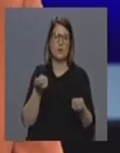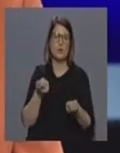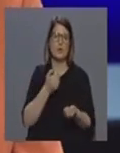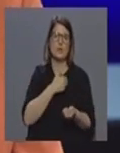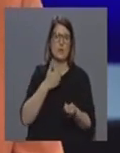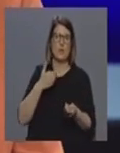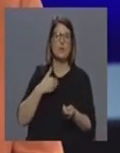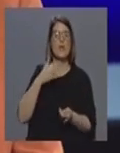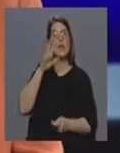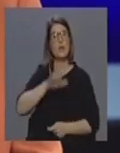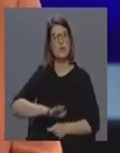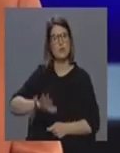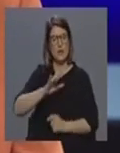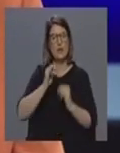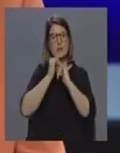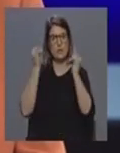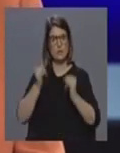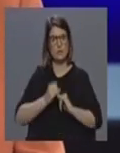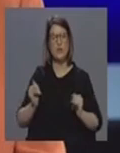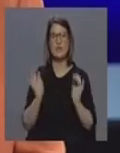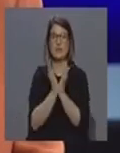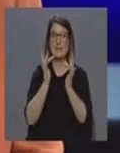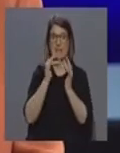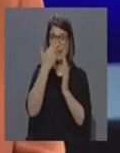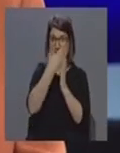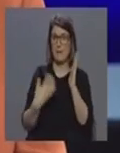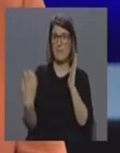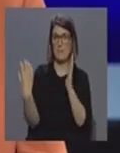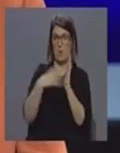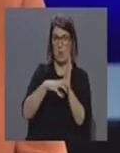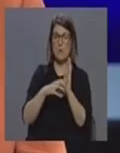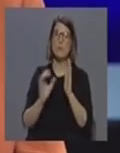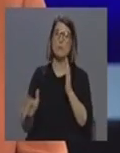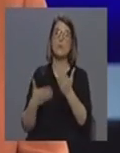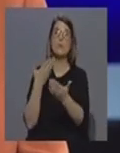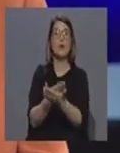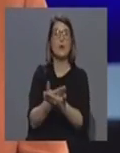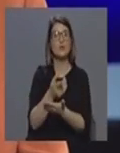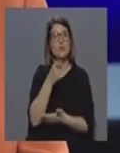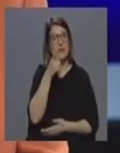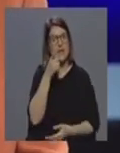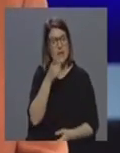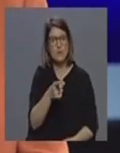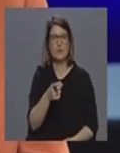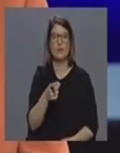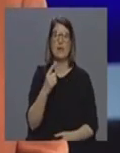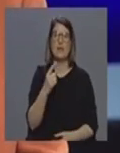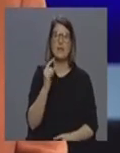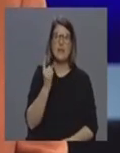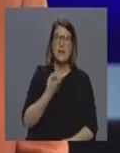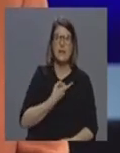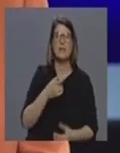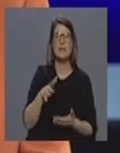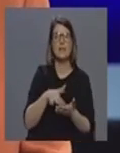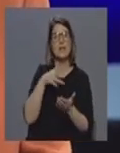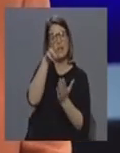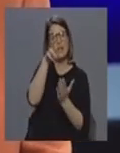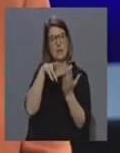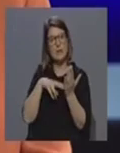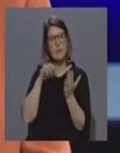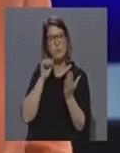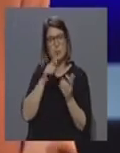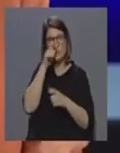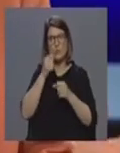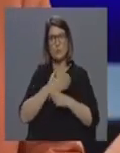não só nacionais como internacionais. E essa, eu queria sugerir que deve ser a literatura e aquilo que deve ser lido pelos